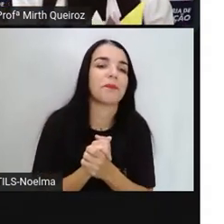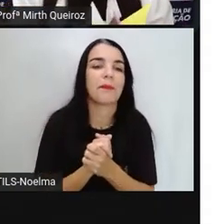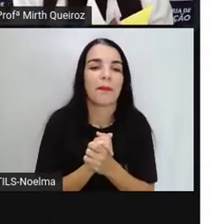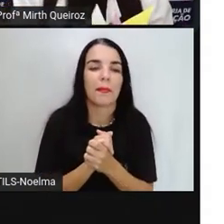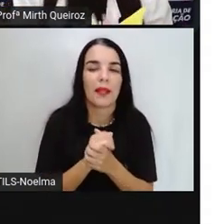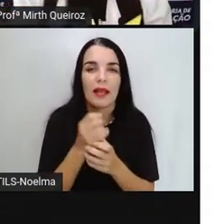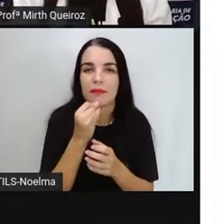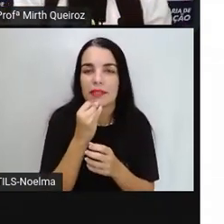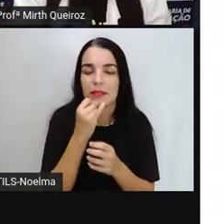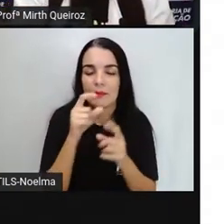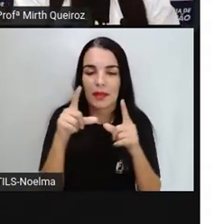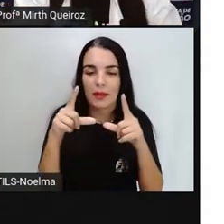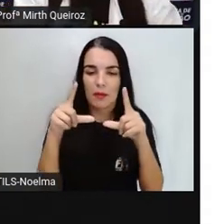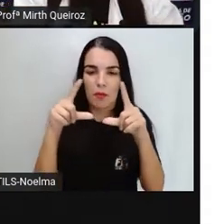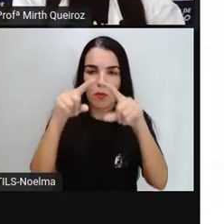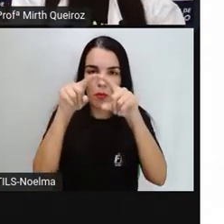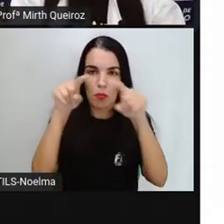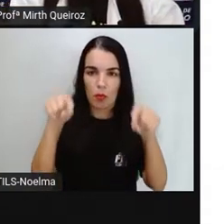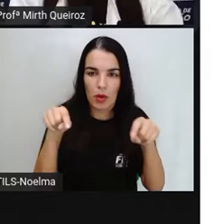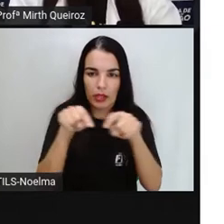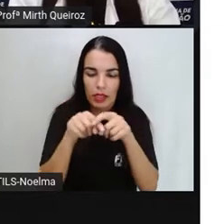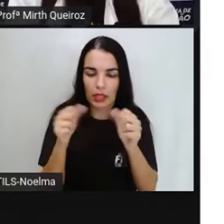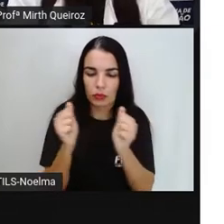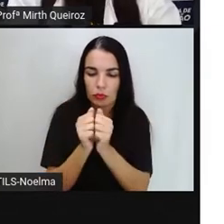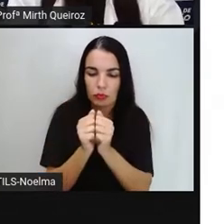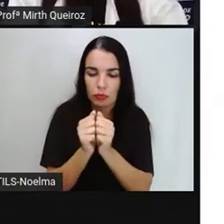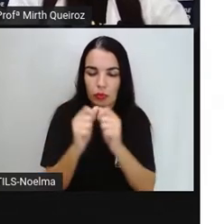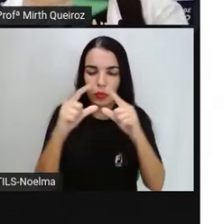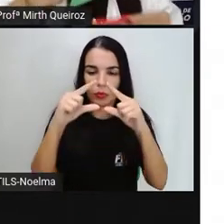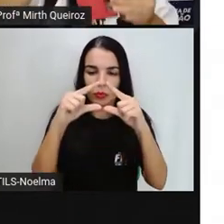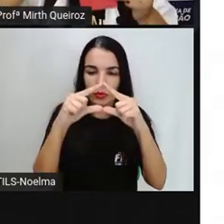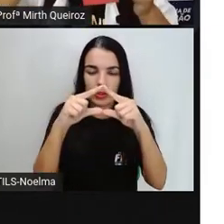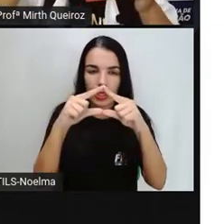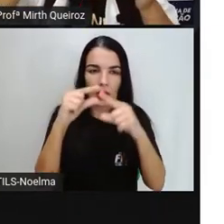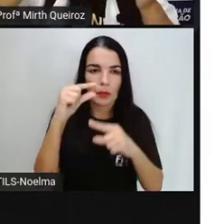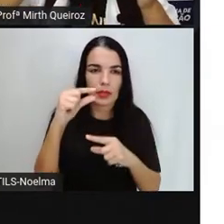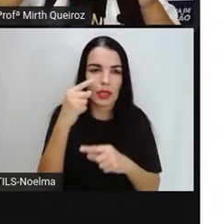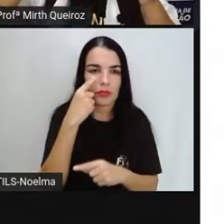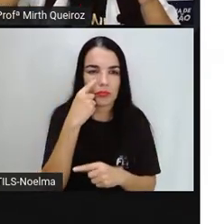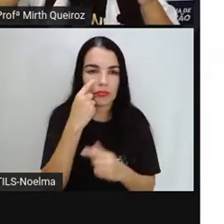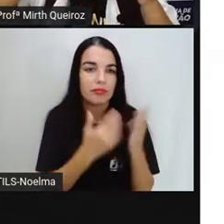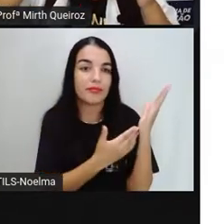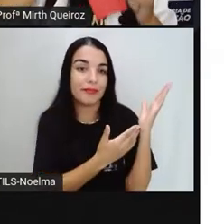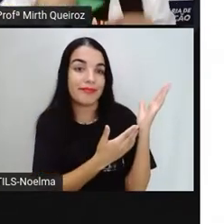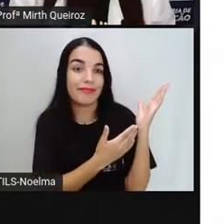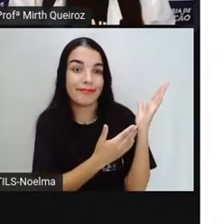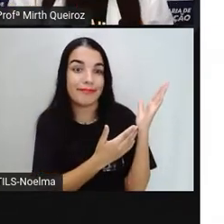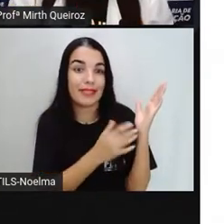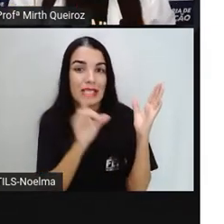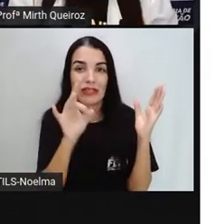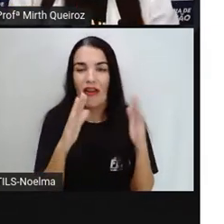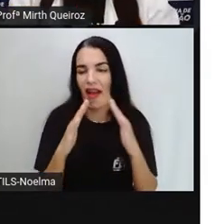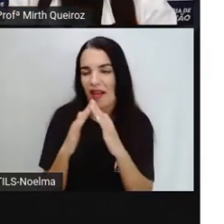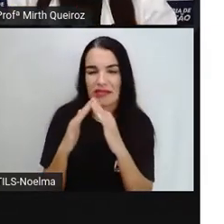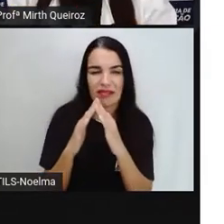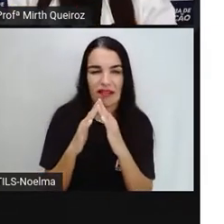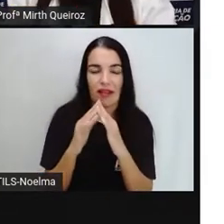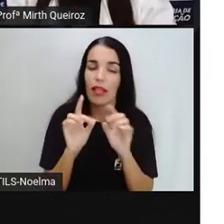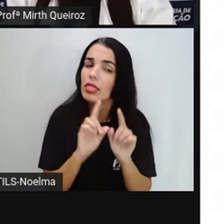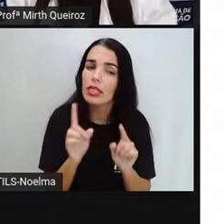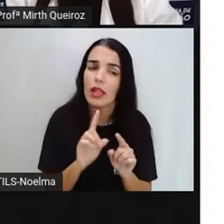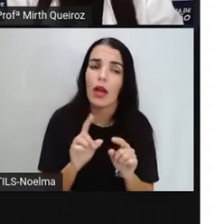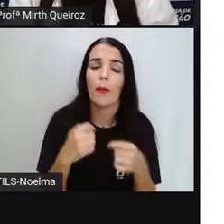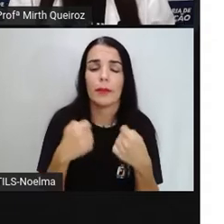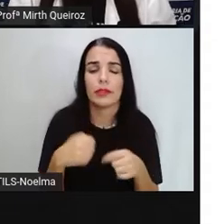quadrado e o triângulo pequeno. E assim eu vou fazer uma casinha. Não é isso. Para a gente